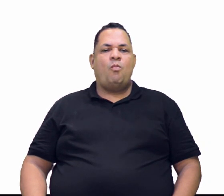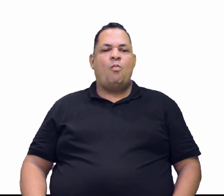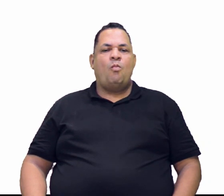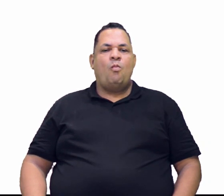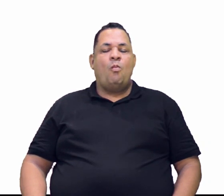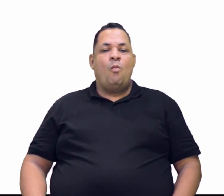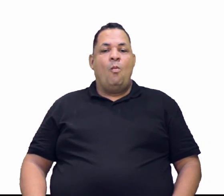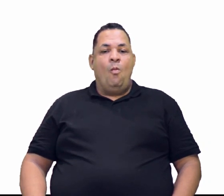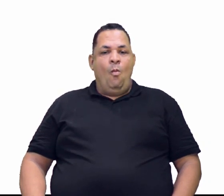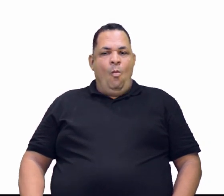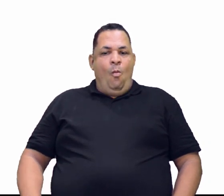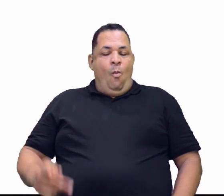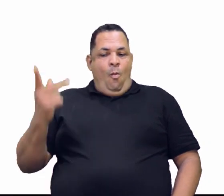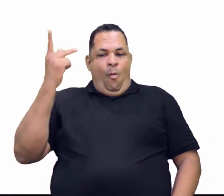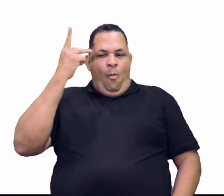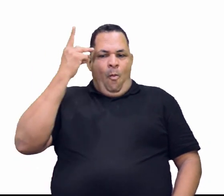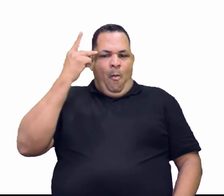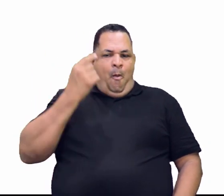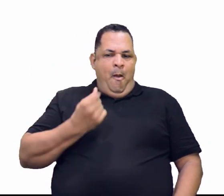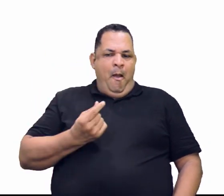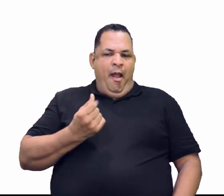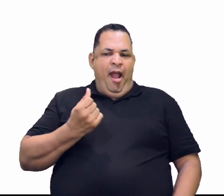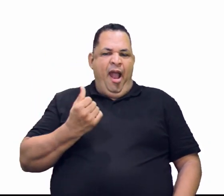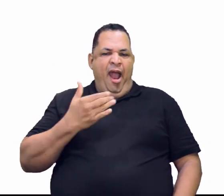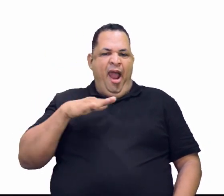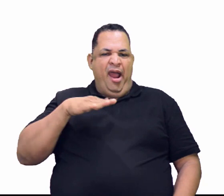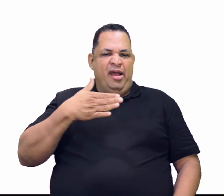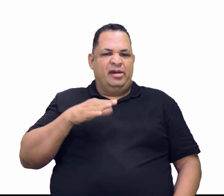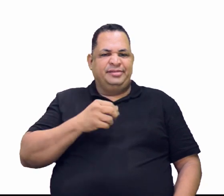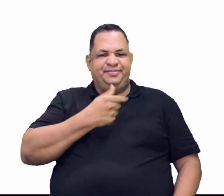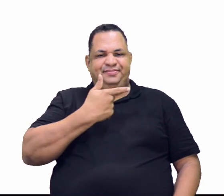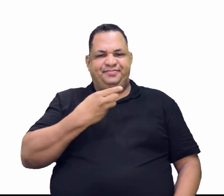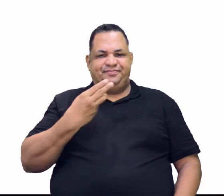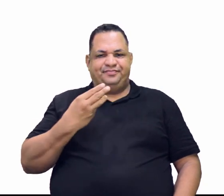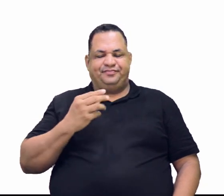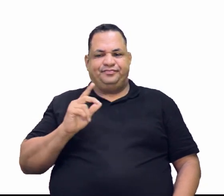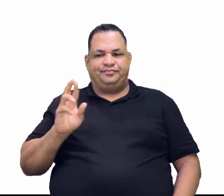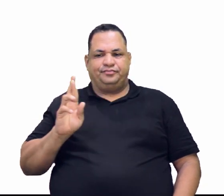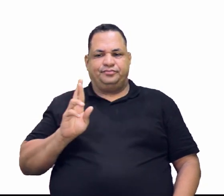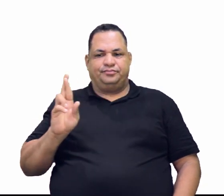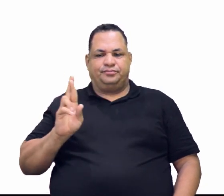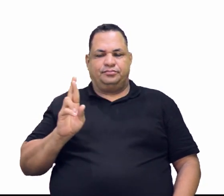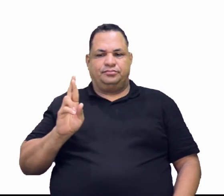No mercado negro, em São Paulo. O preço médio é de 23 reais.